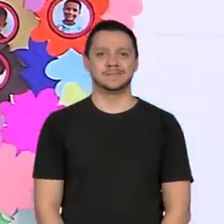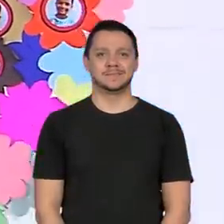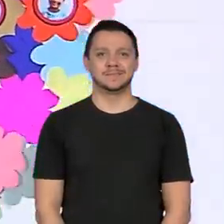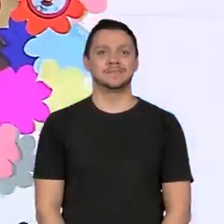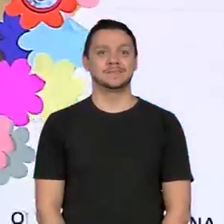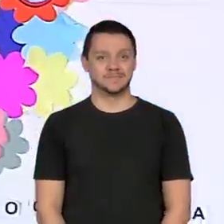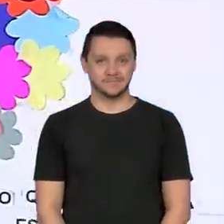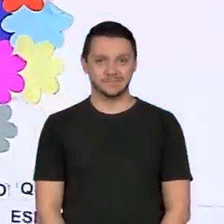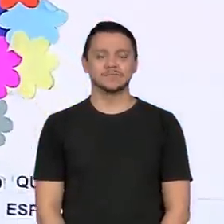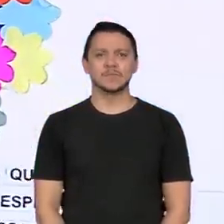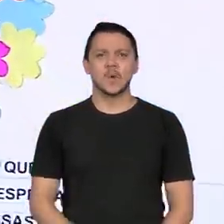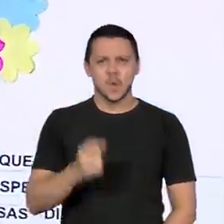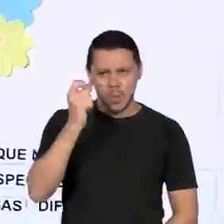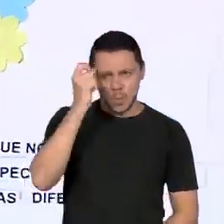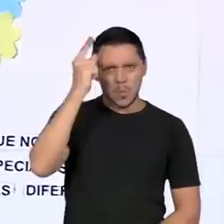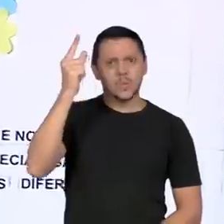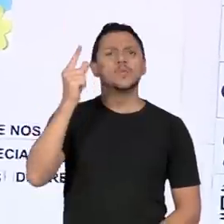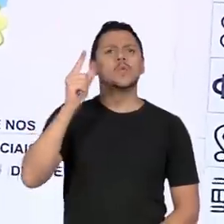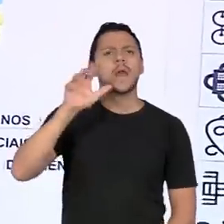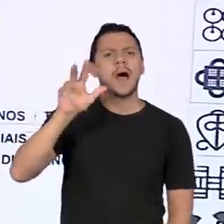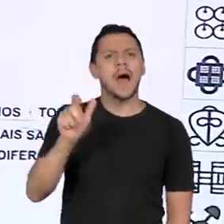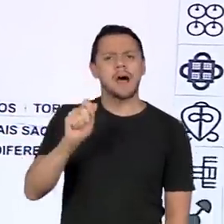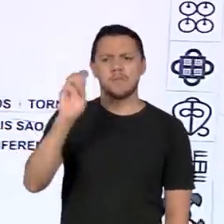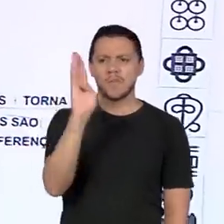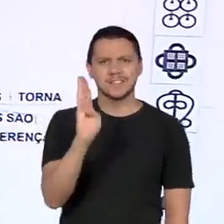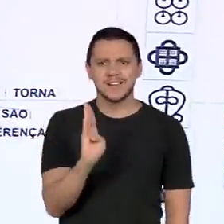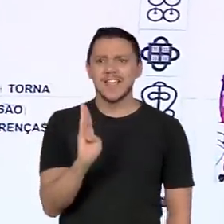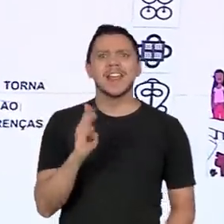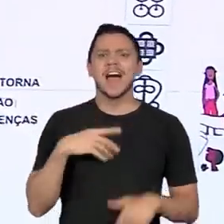Imersão na cultura afro-brasileira.